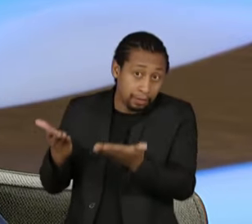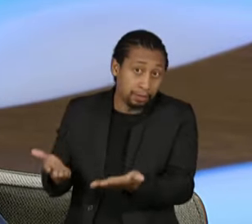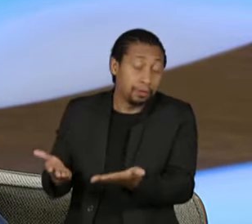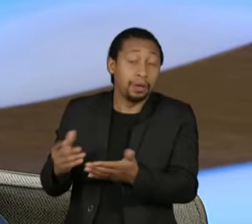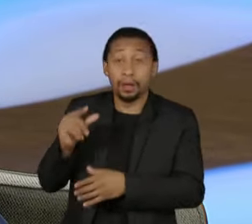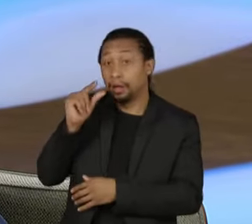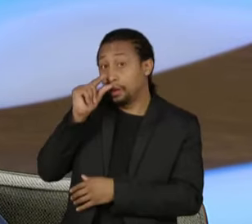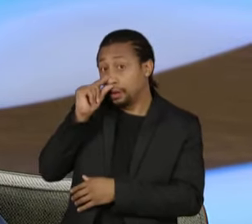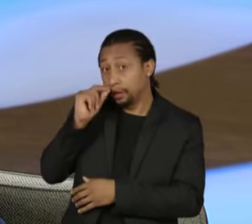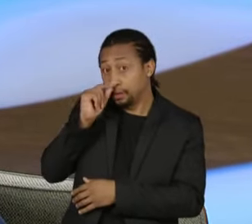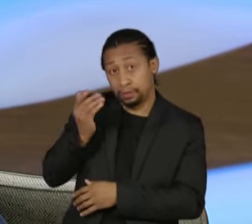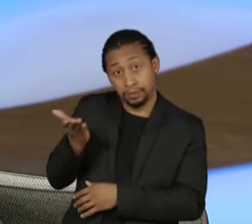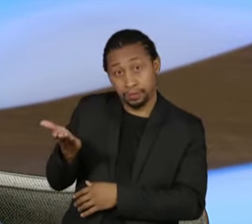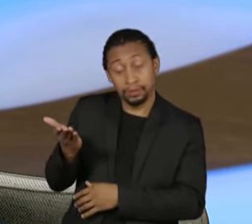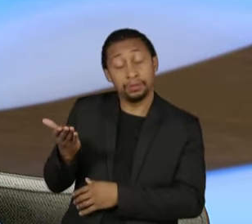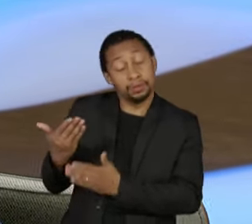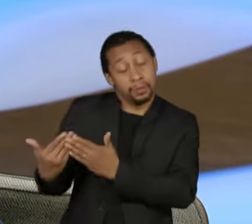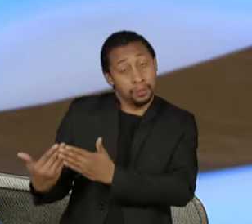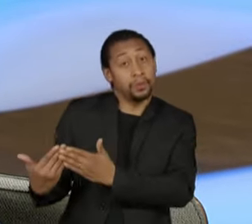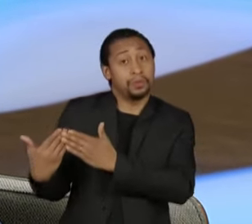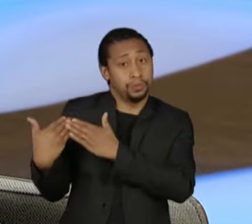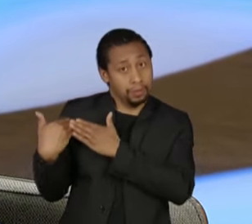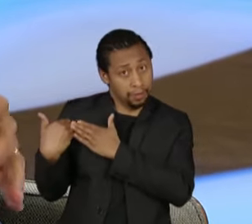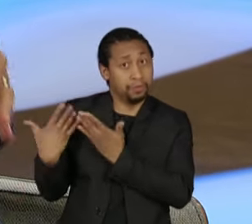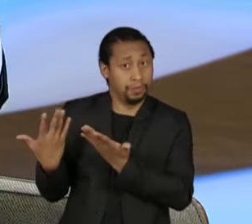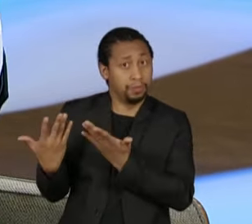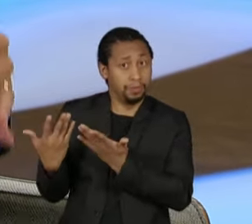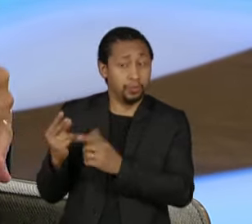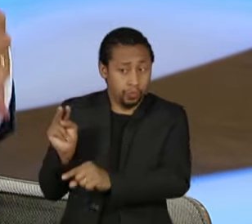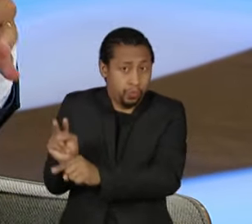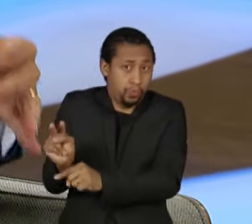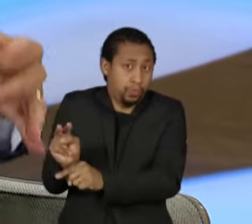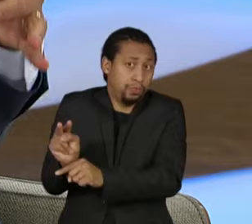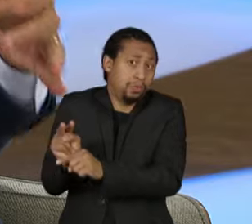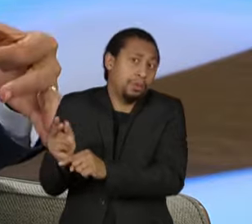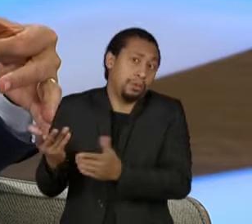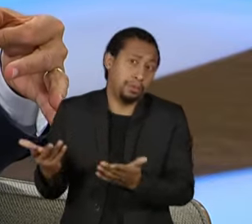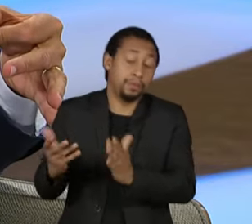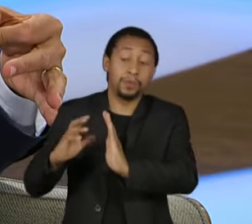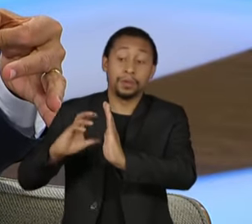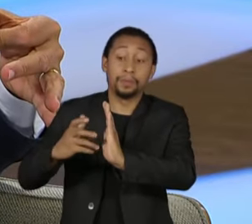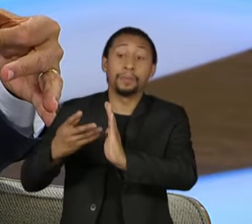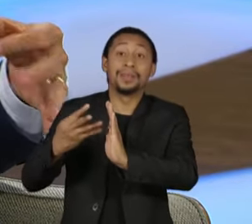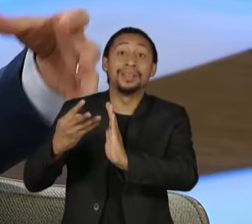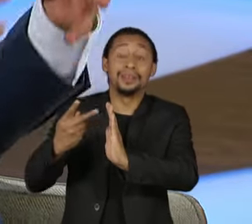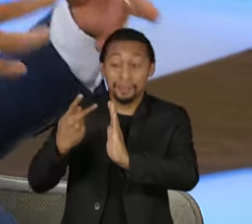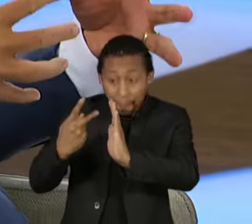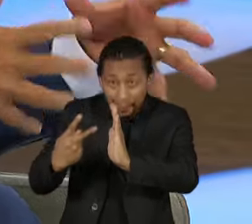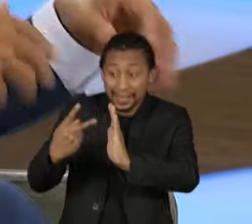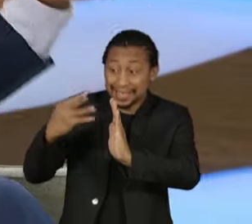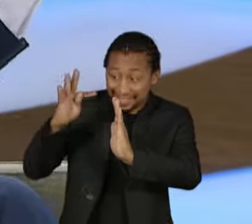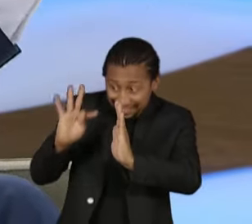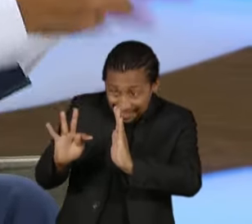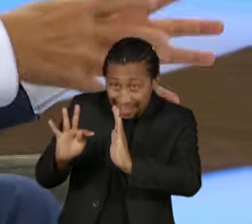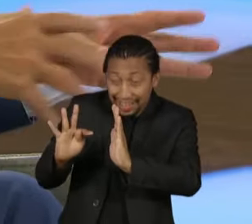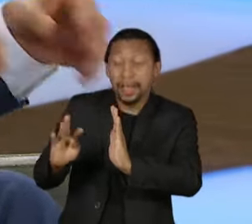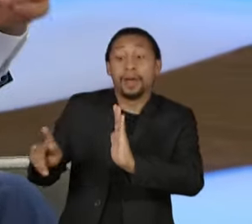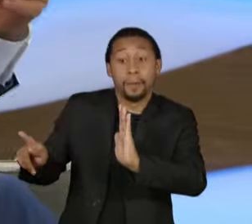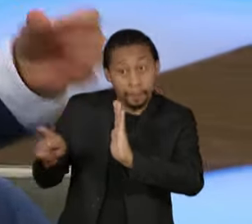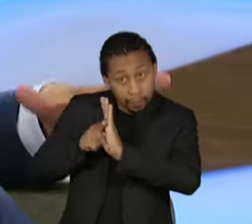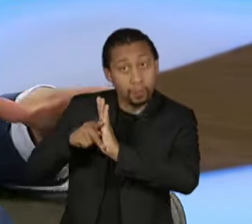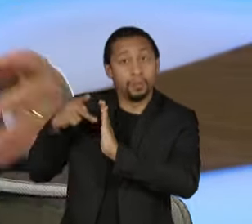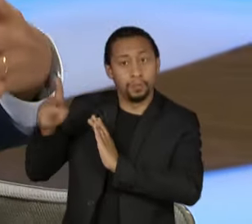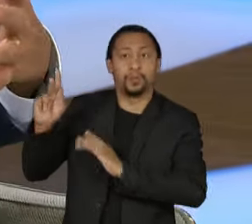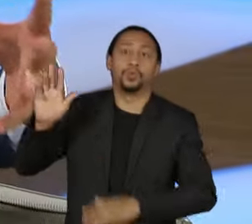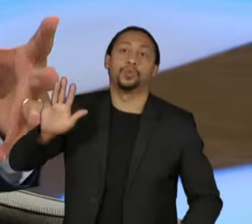de uma coisa que não é simples, que é o partido do presidente da República do Brasil, dialogar com governadores,